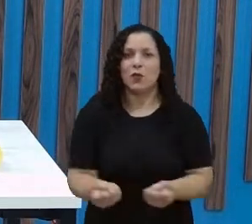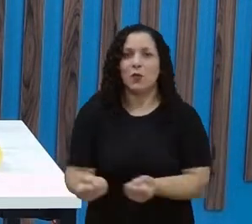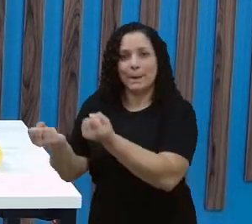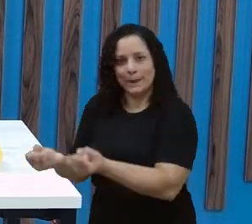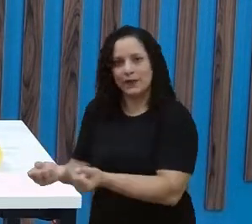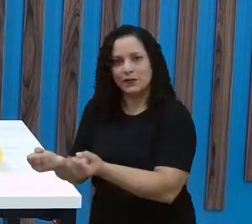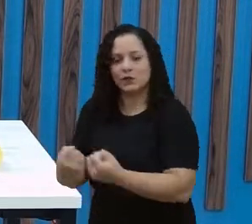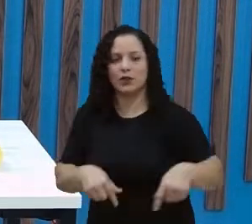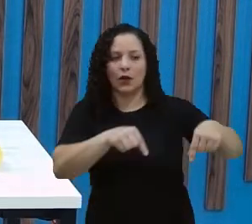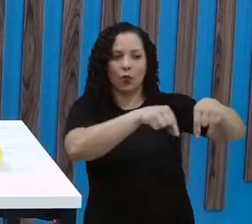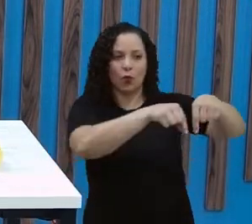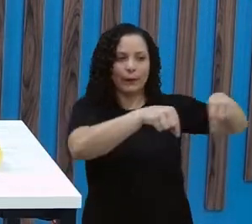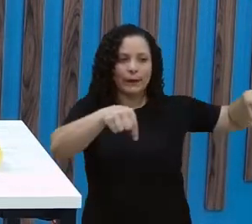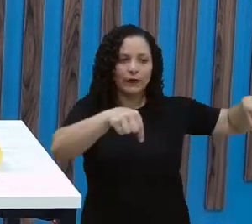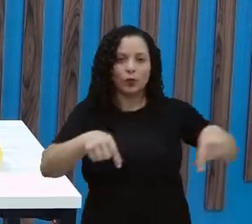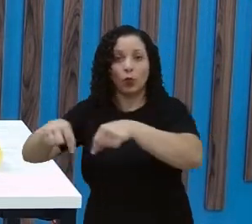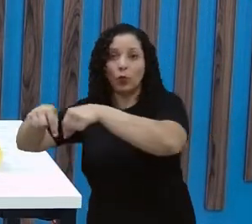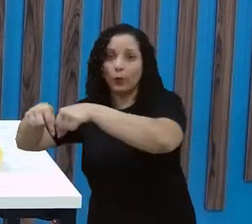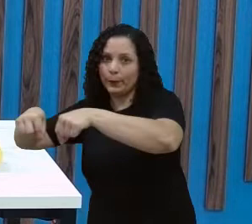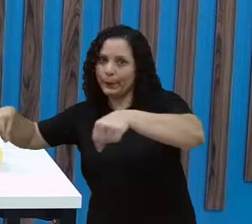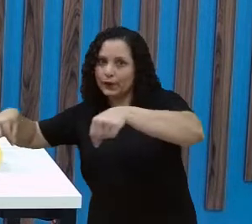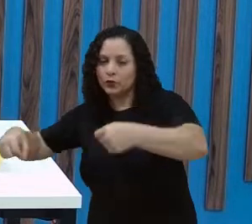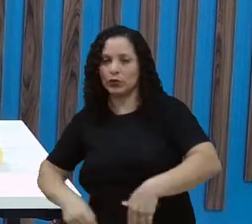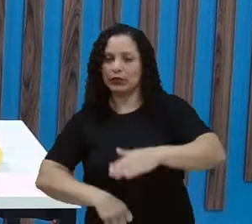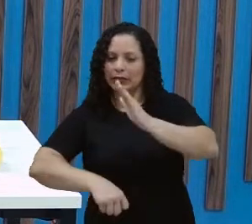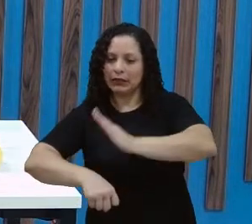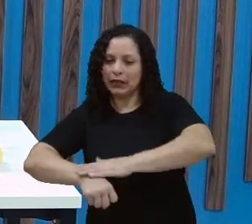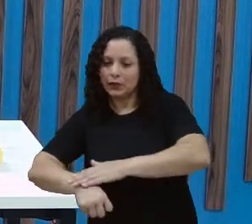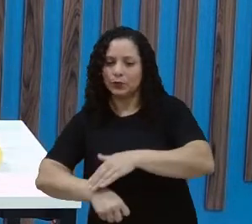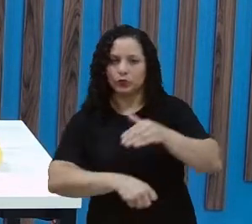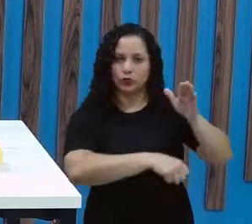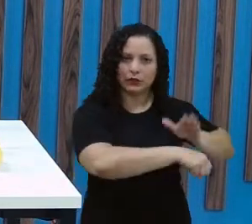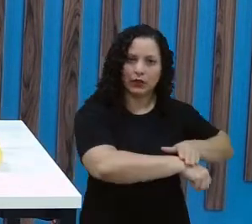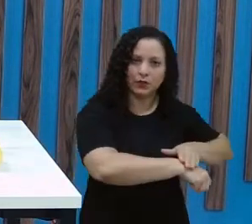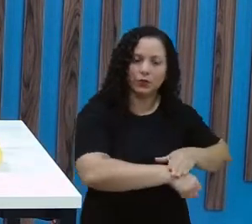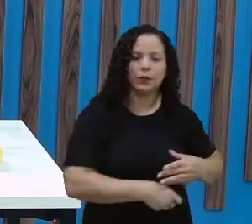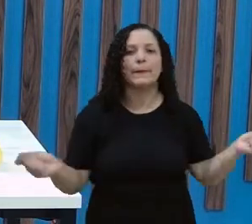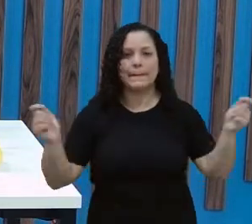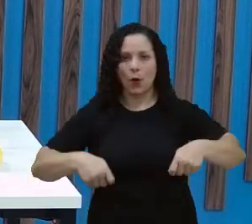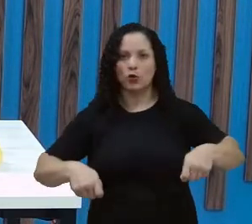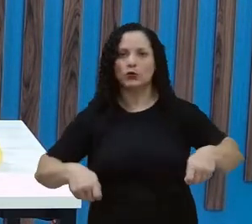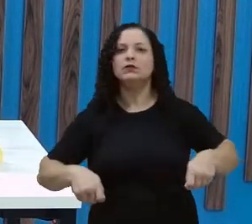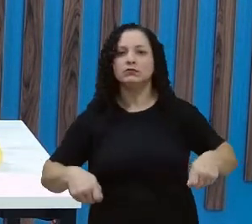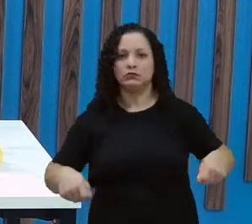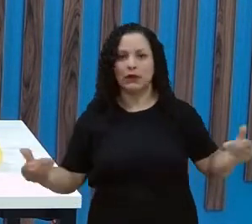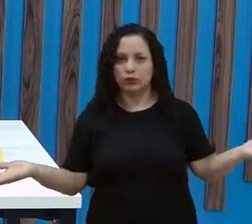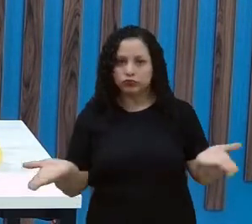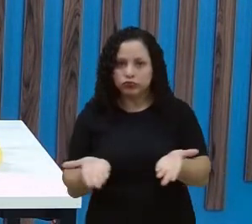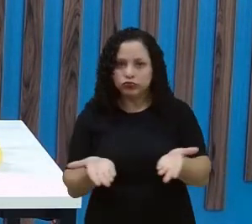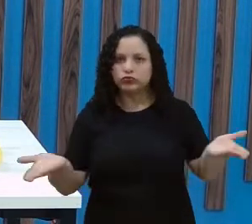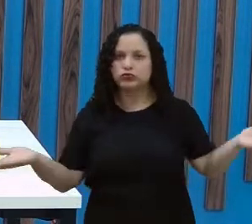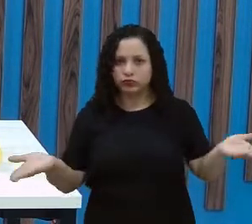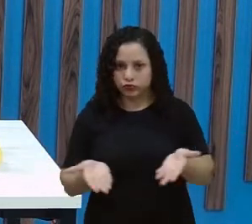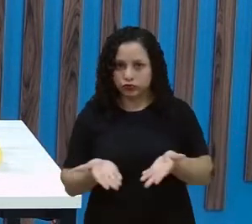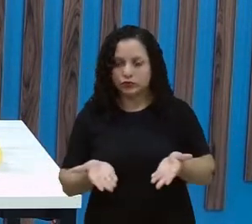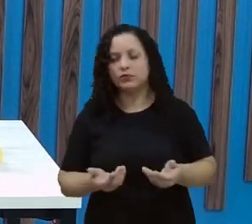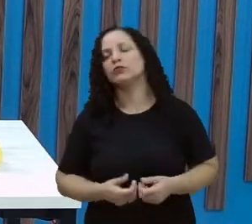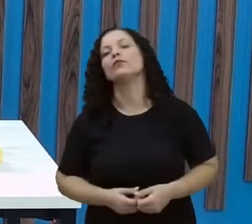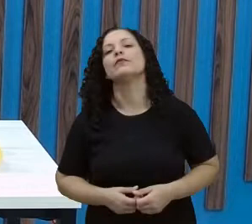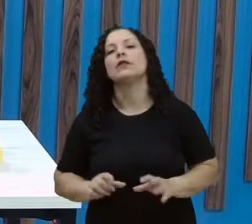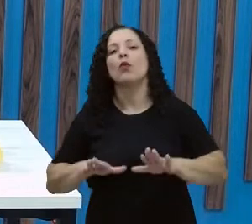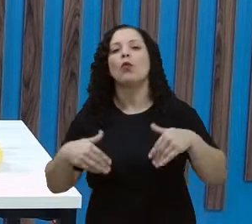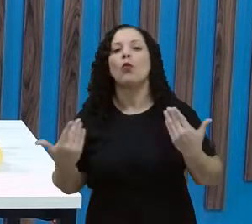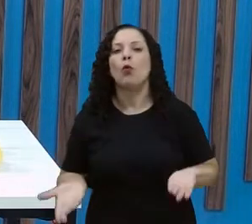comprimento com comprimento, tá? Medida de tempo com medida de tempo, isso eu posso fazer, tá? Então, quando a gente fala em